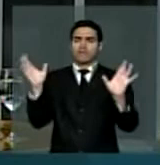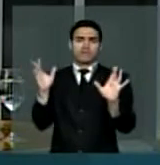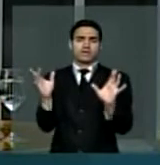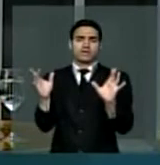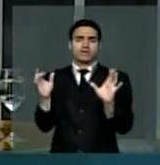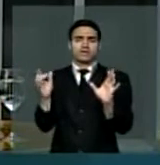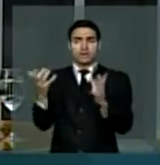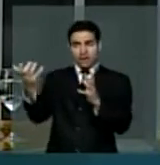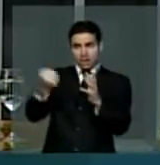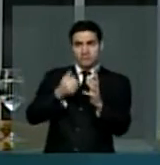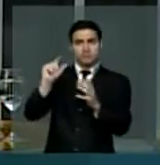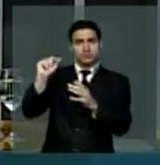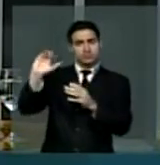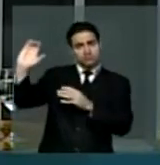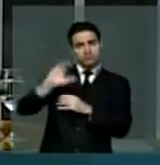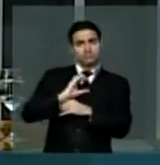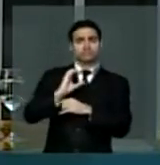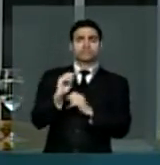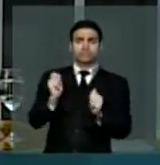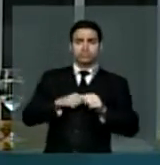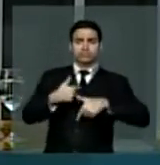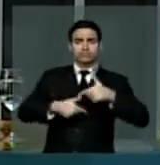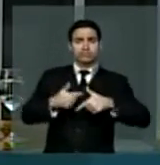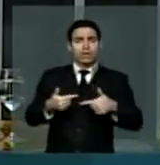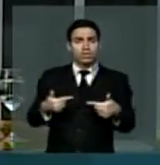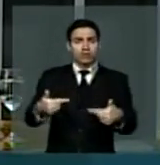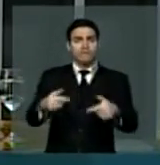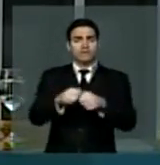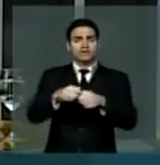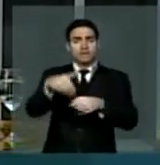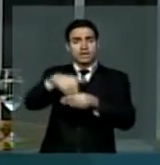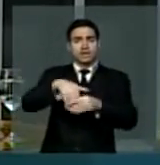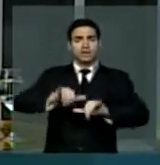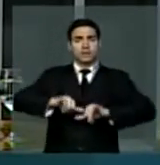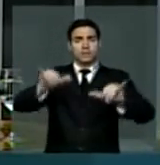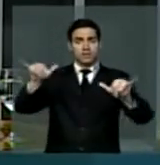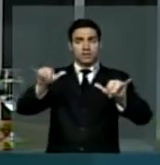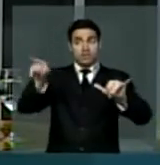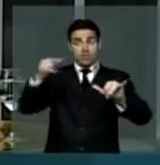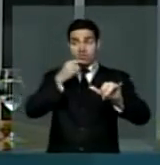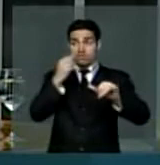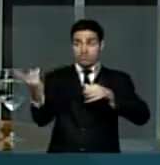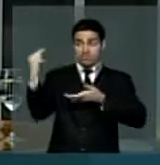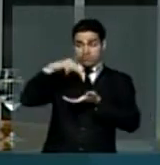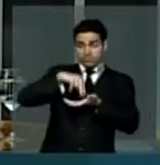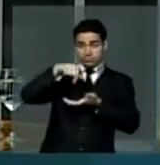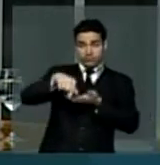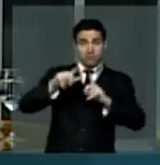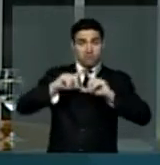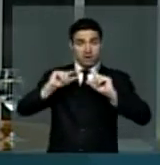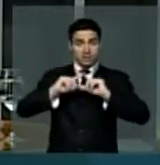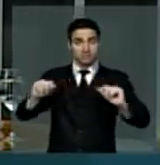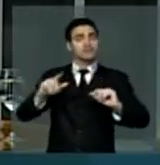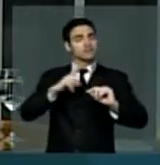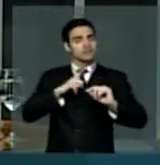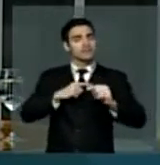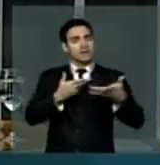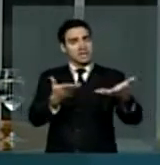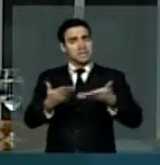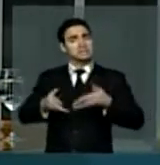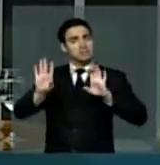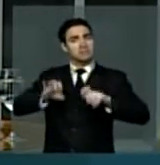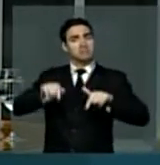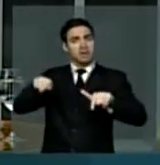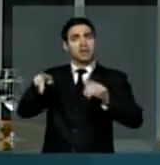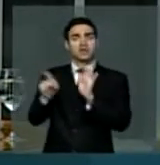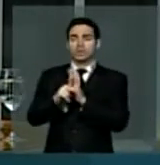recursos. E sempre que vem a Brasília, é bem recebido por todos os ministérios, inclusive pela própria presidenta